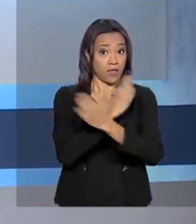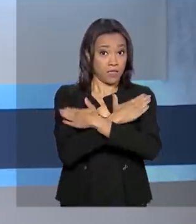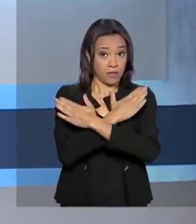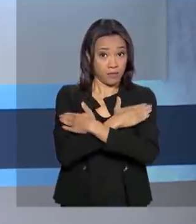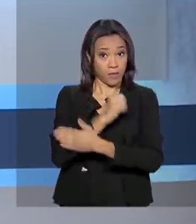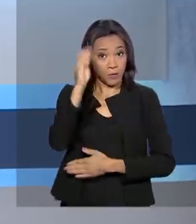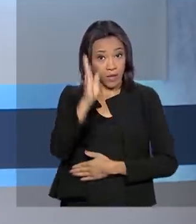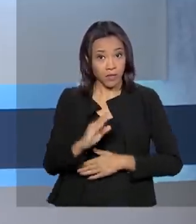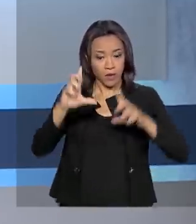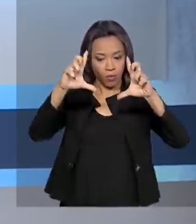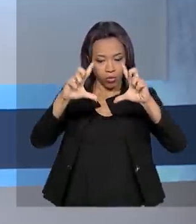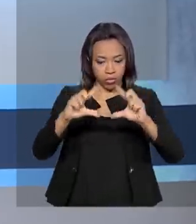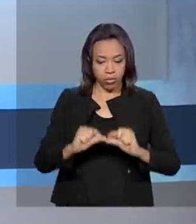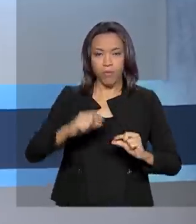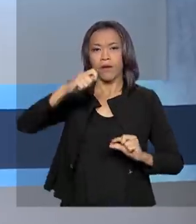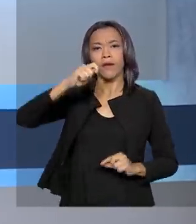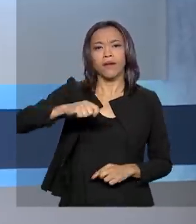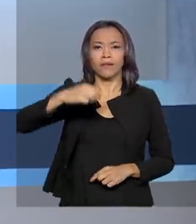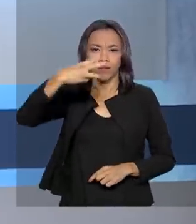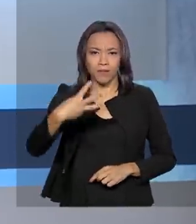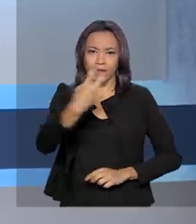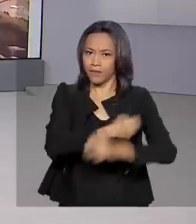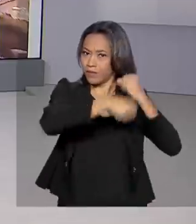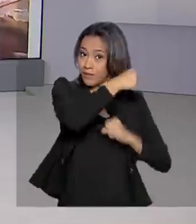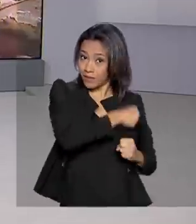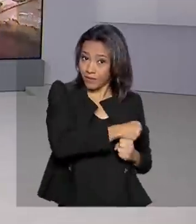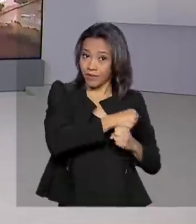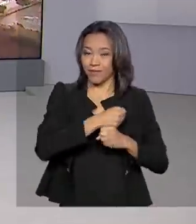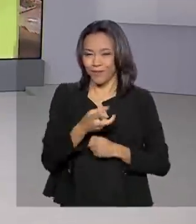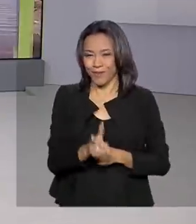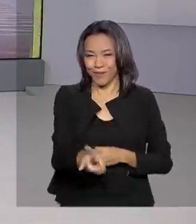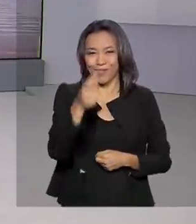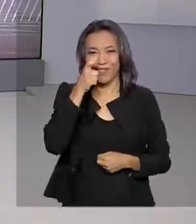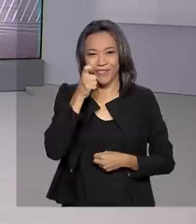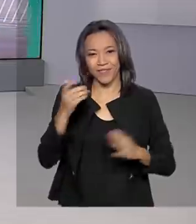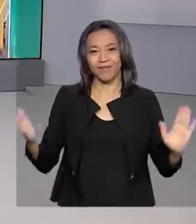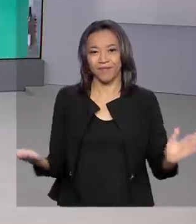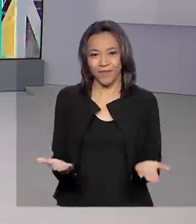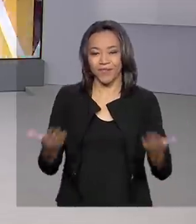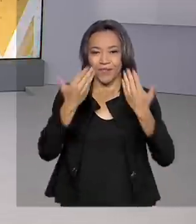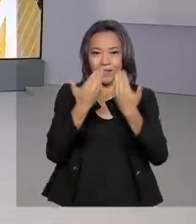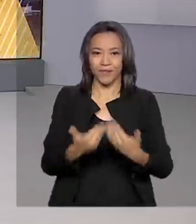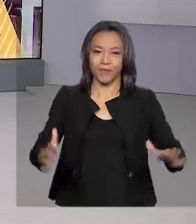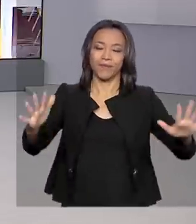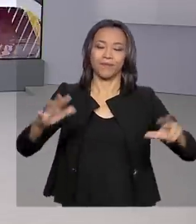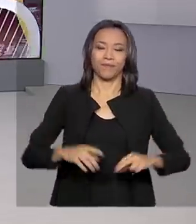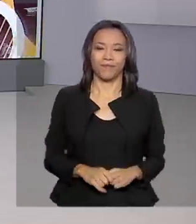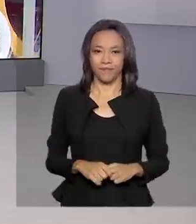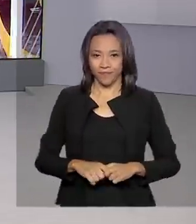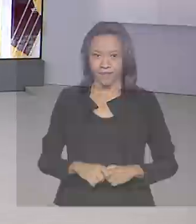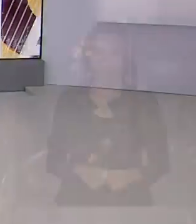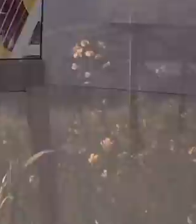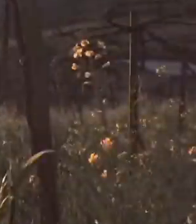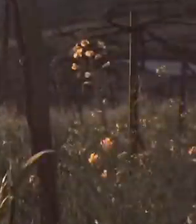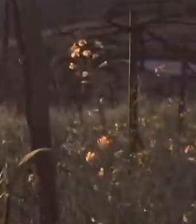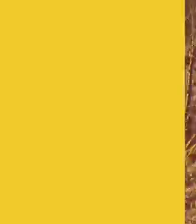recua no último trimestre do ano passado. Fique com a gente, o Brasil em dia já está no ar.